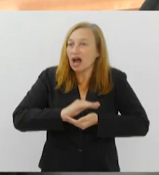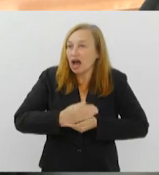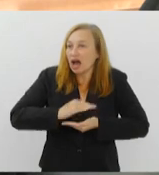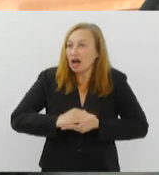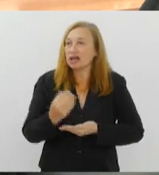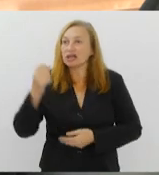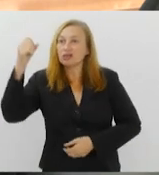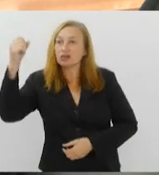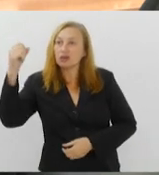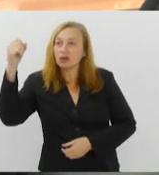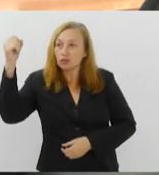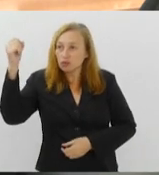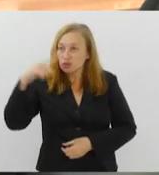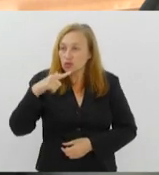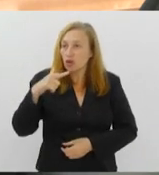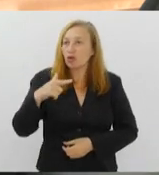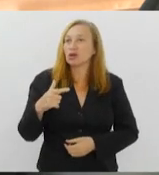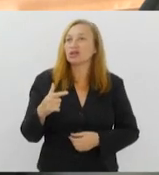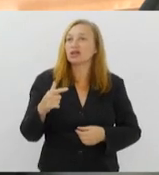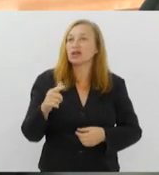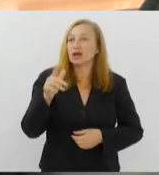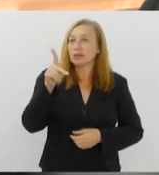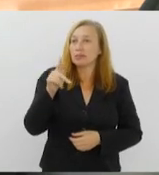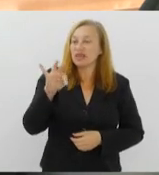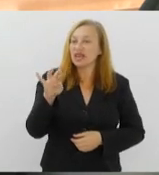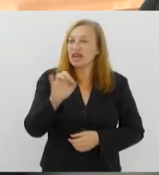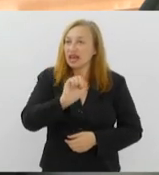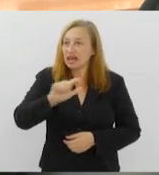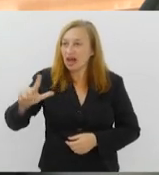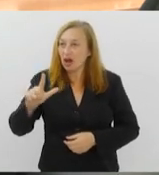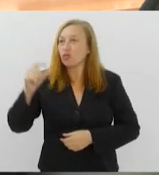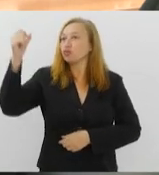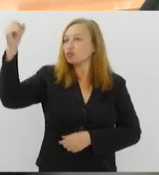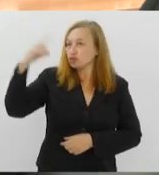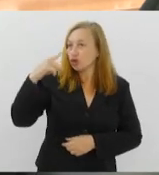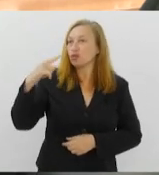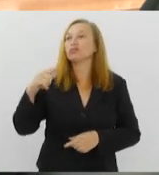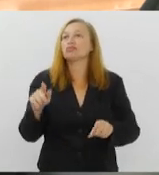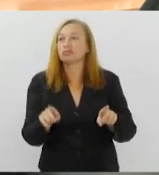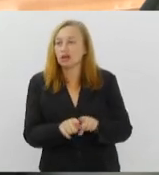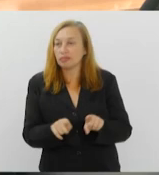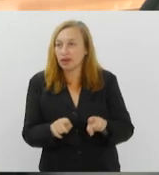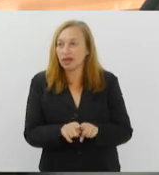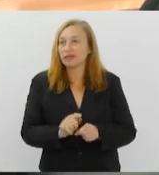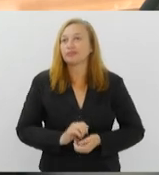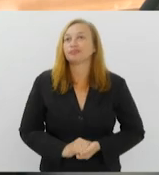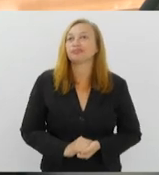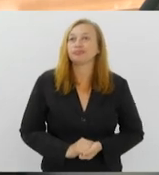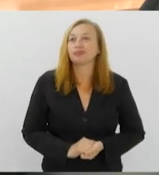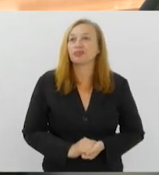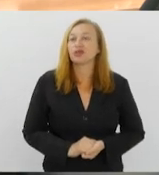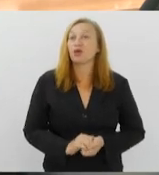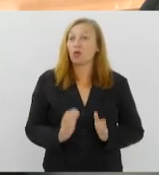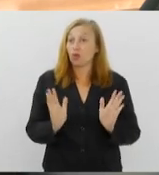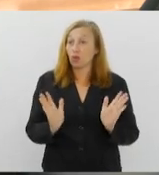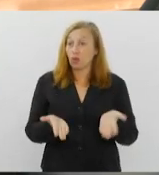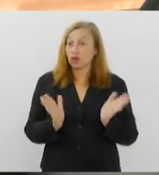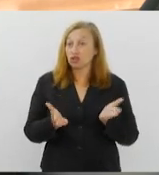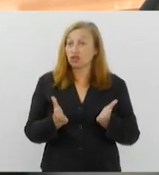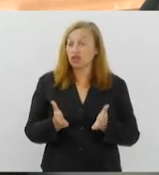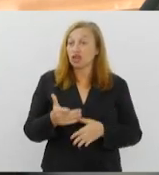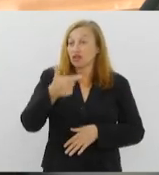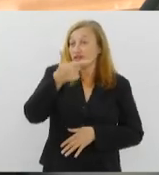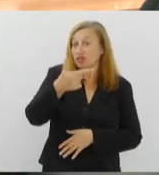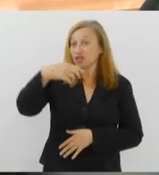graus nesse momento. E Pinheiral, 19 graus nesse momento, com sol Pinheiral, que está completando hoje 29